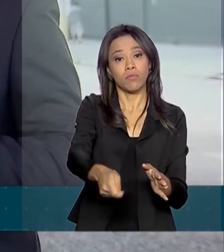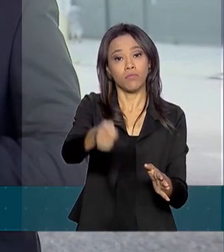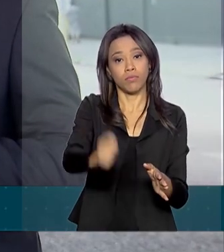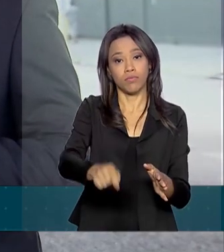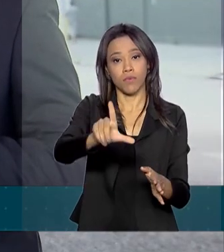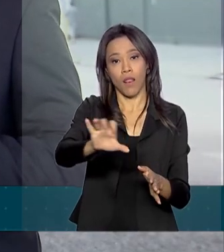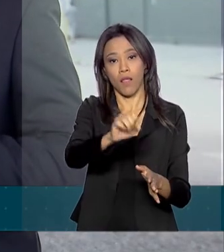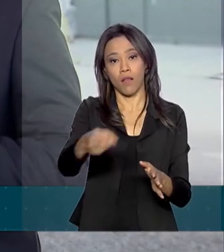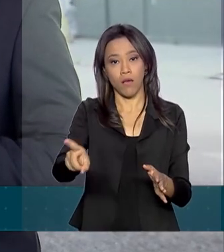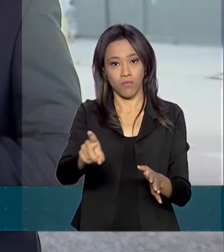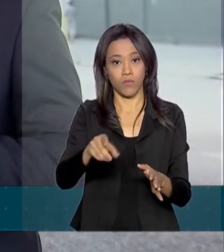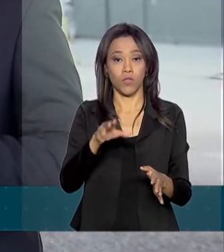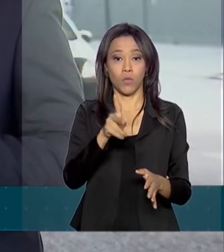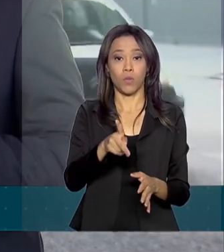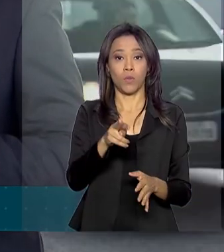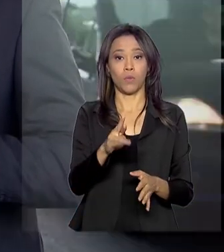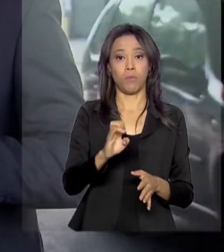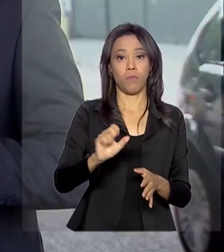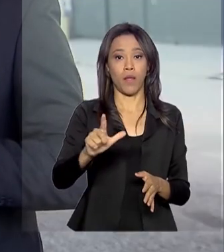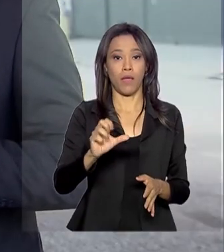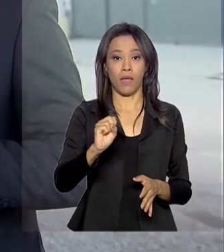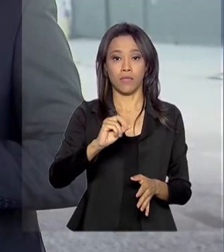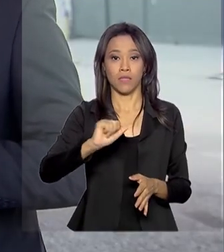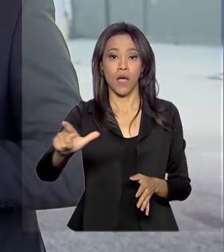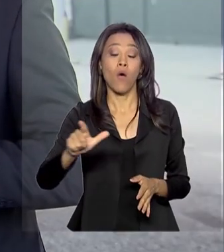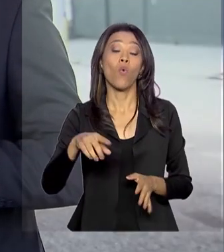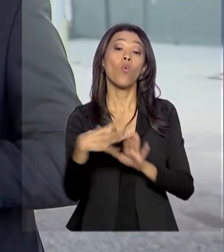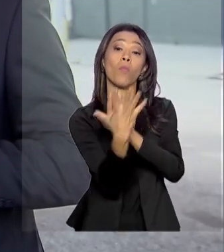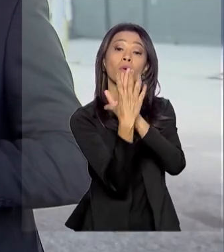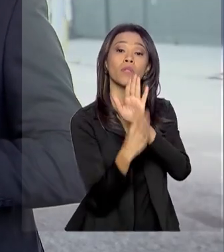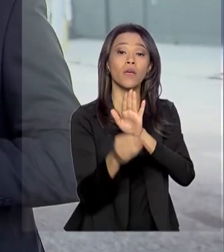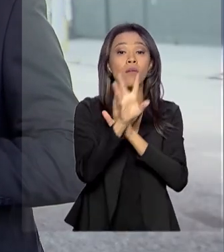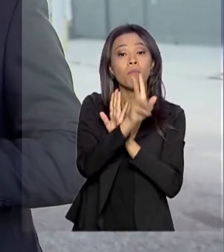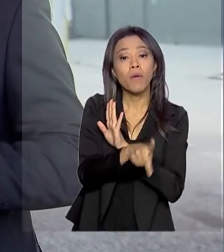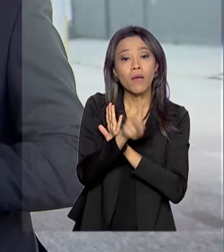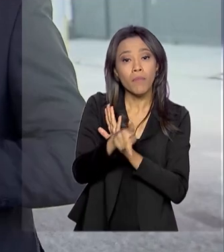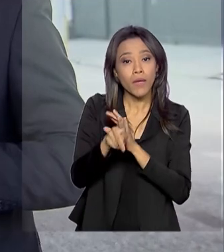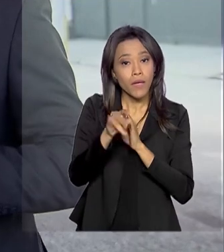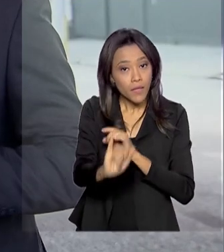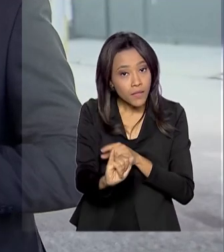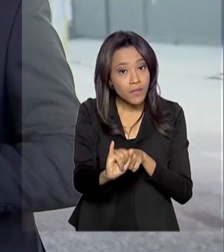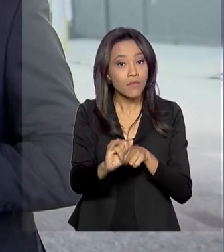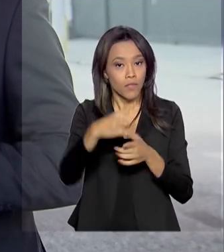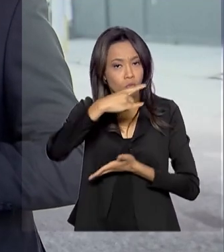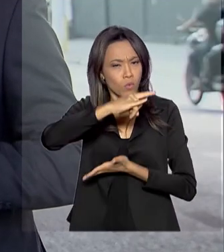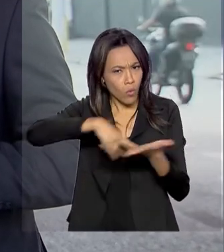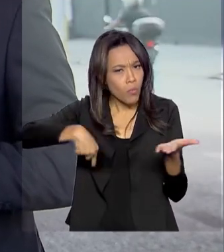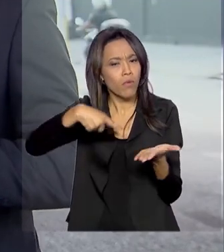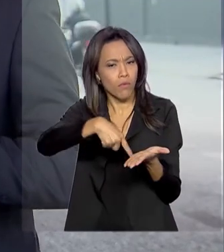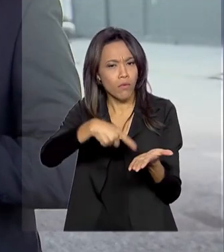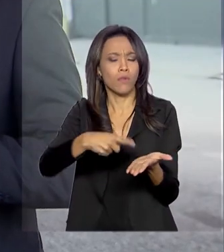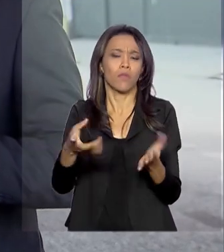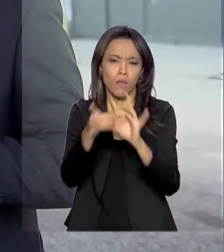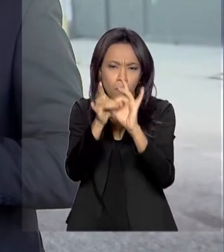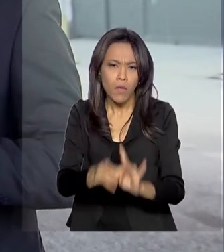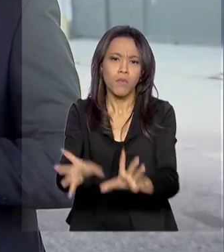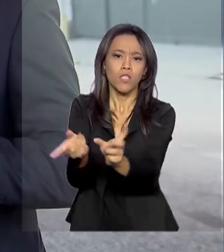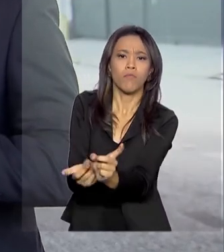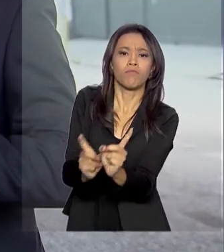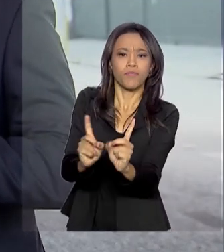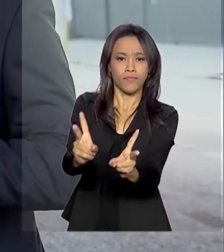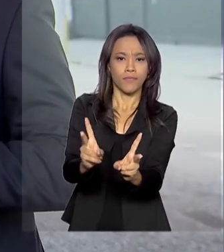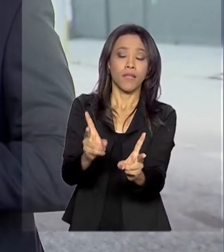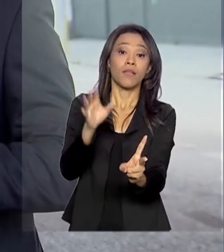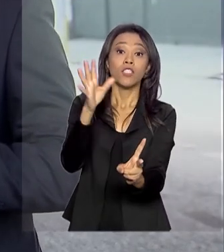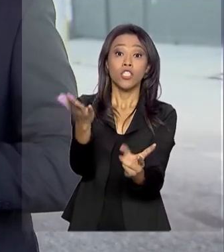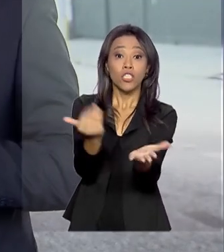A estimativa é a de que o PPI, o Programa de Parcerias e Investimentos, que engloba todas essas concessões, atraia para o país